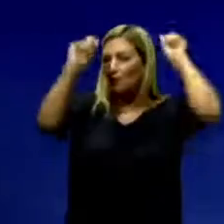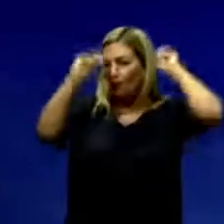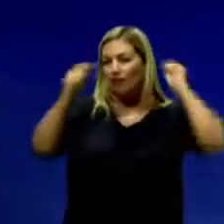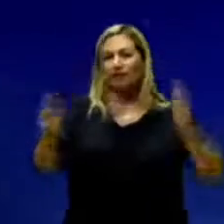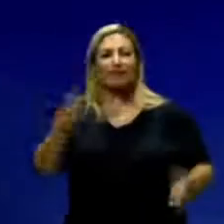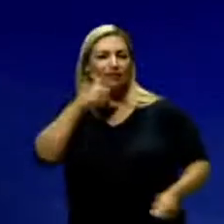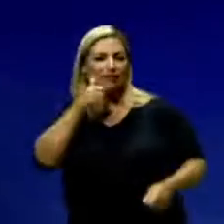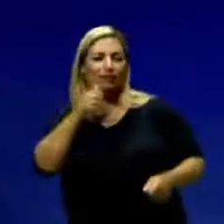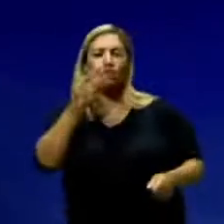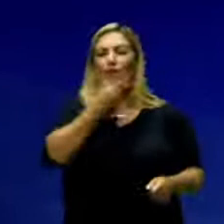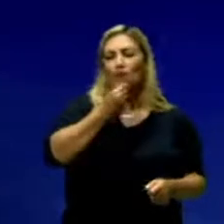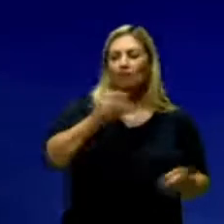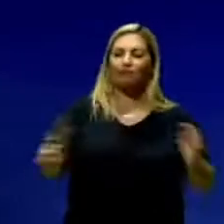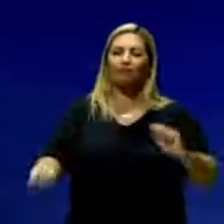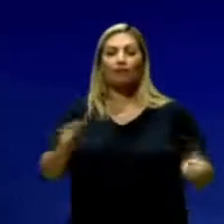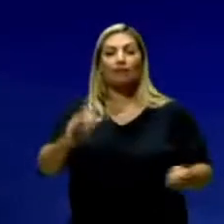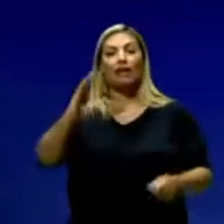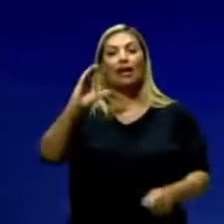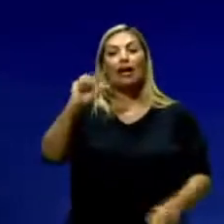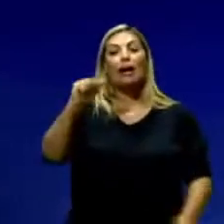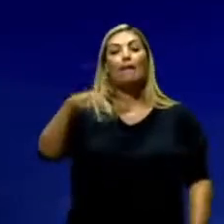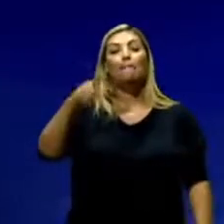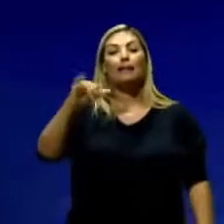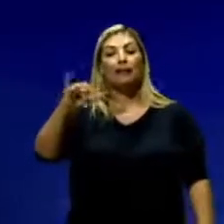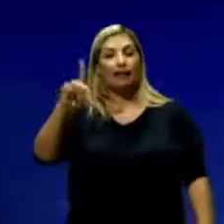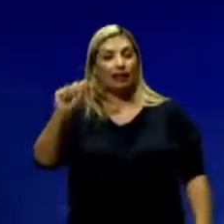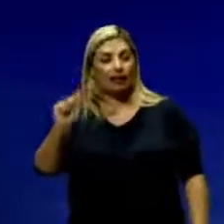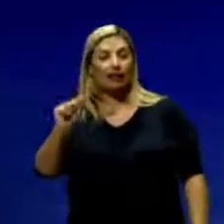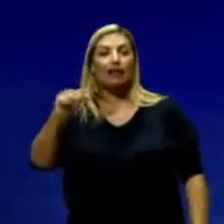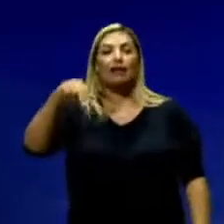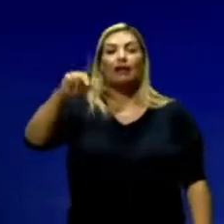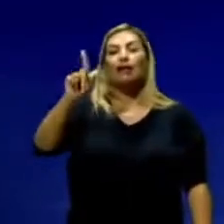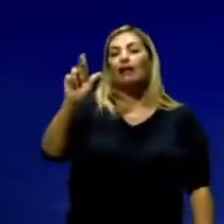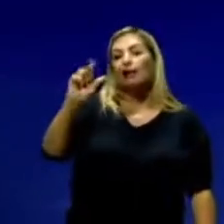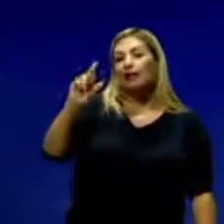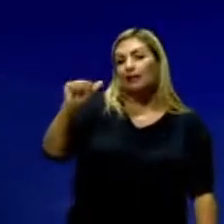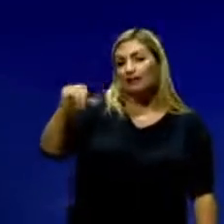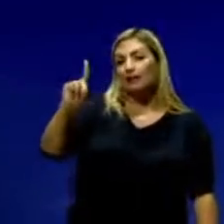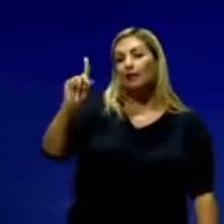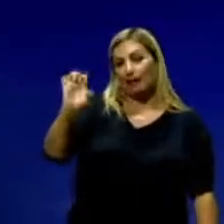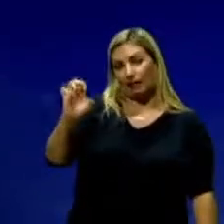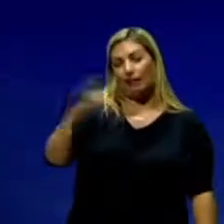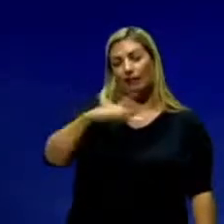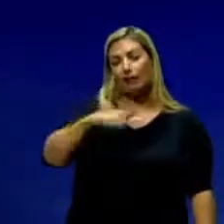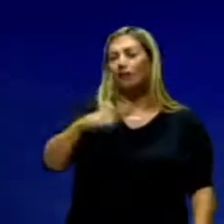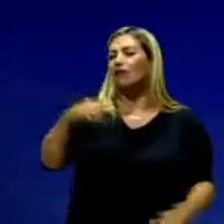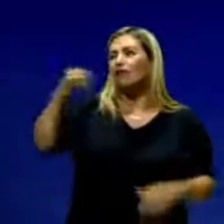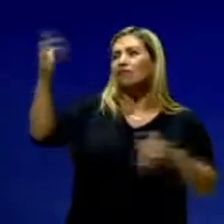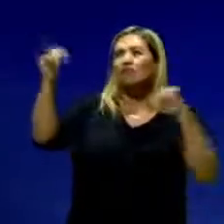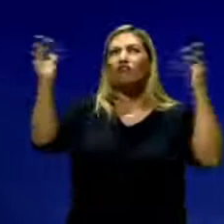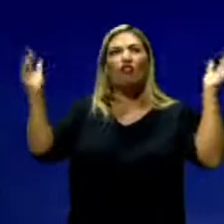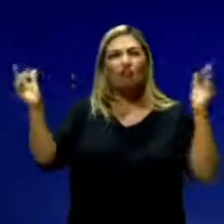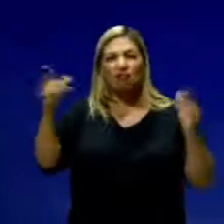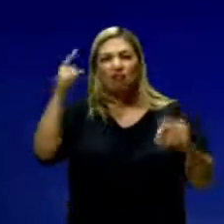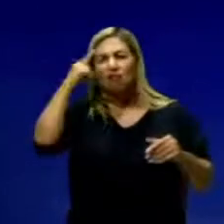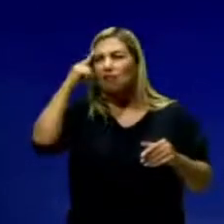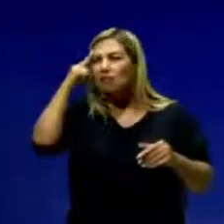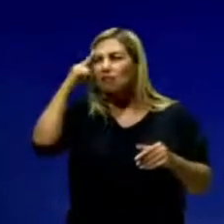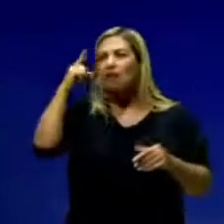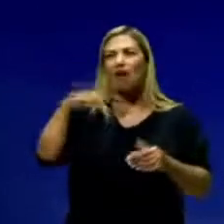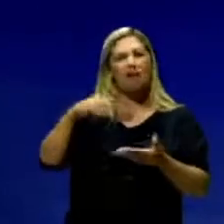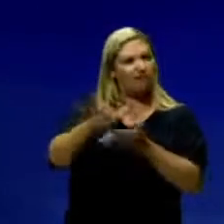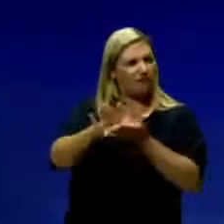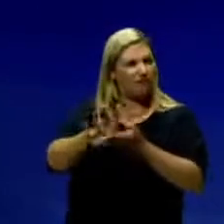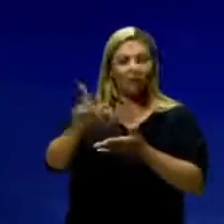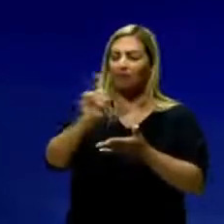mundo, ela acontece em Campina Grande, no Nordeste. Então, quando fala lá fora, por mais que todo mundo pense que é o